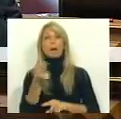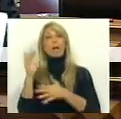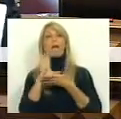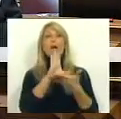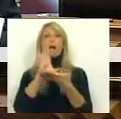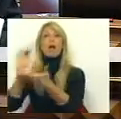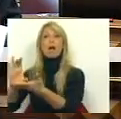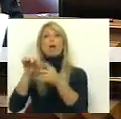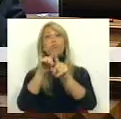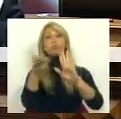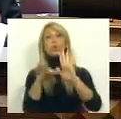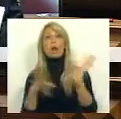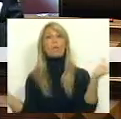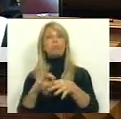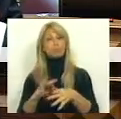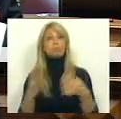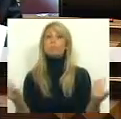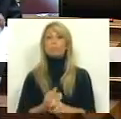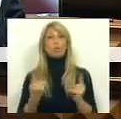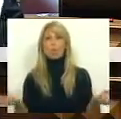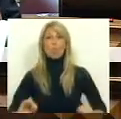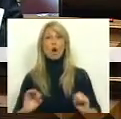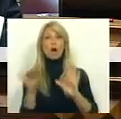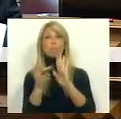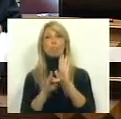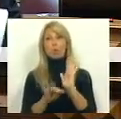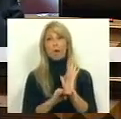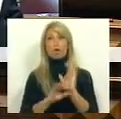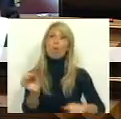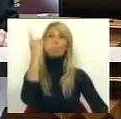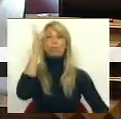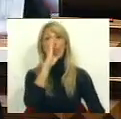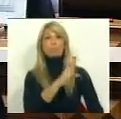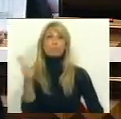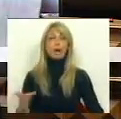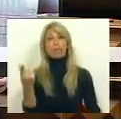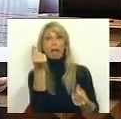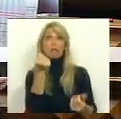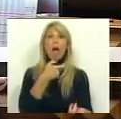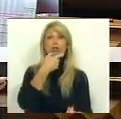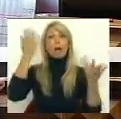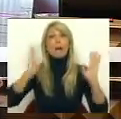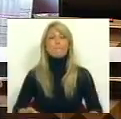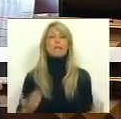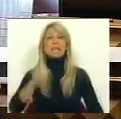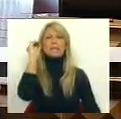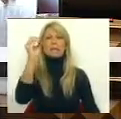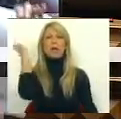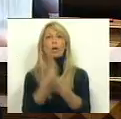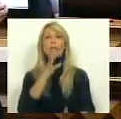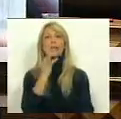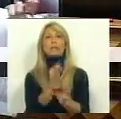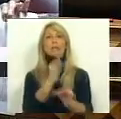destinadas a este programa, porque não há programas que não sejam executados com verbas. Zero, até setembro de